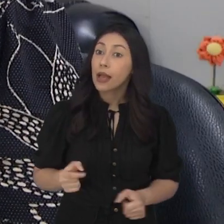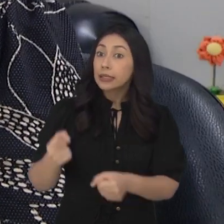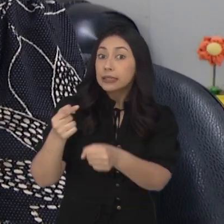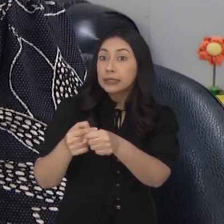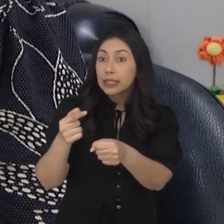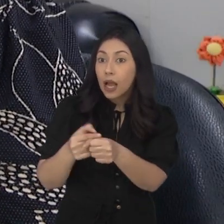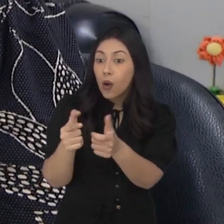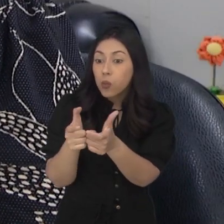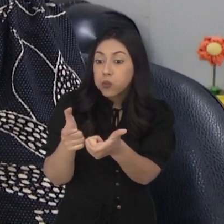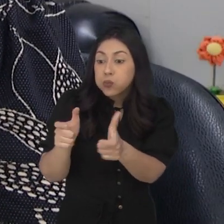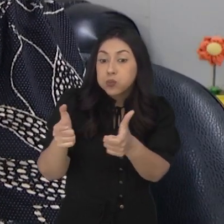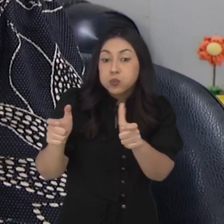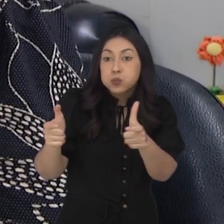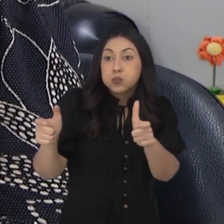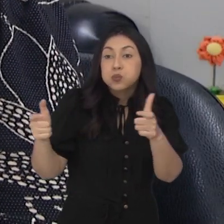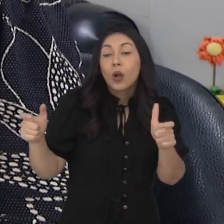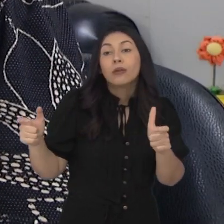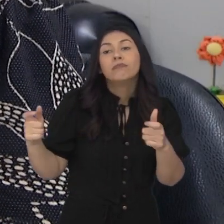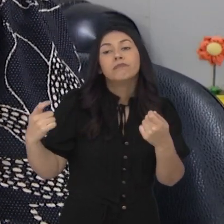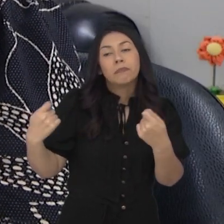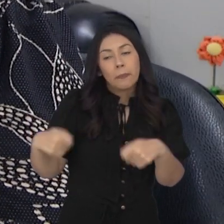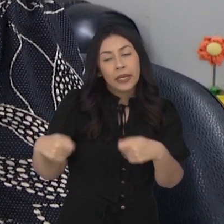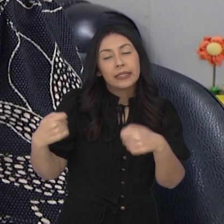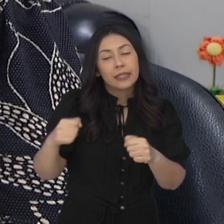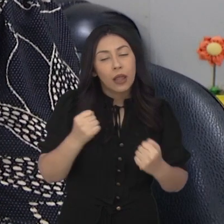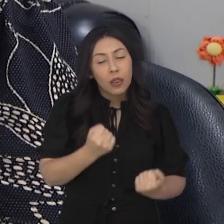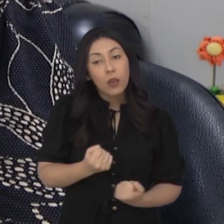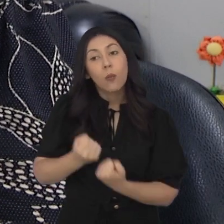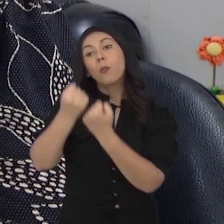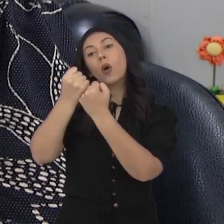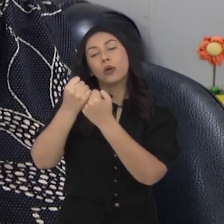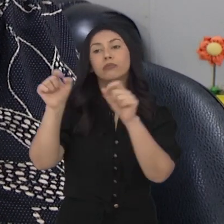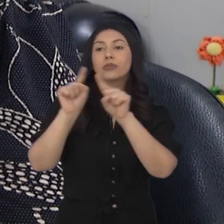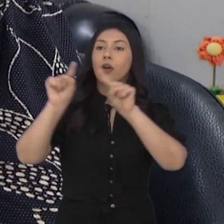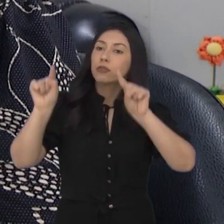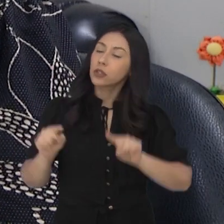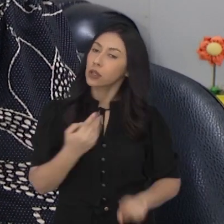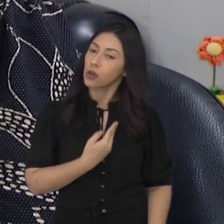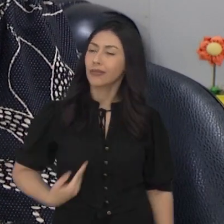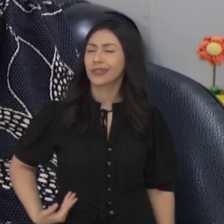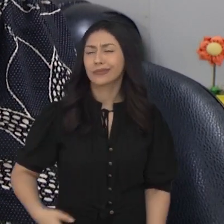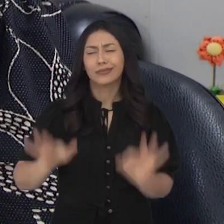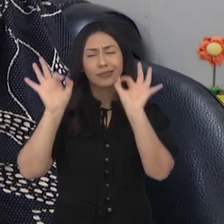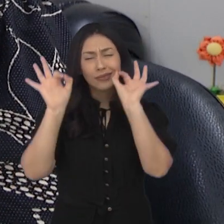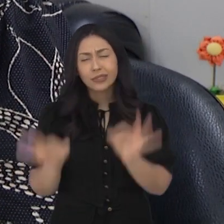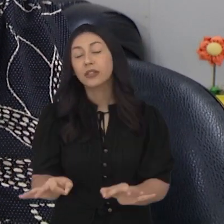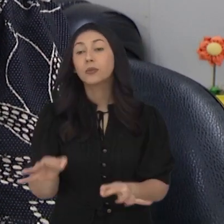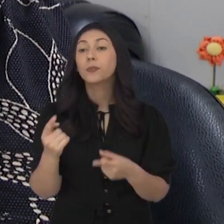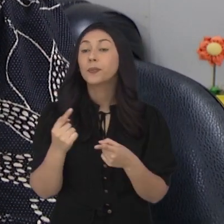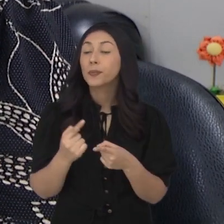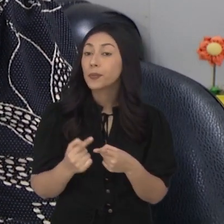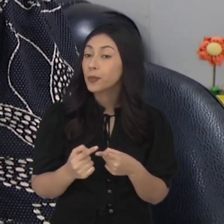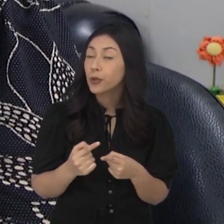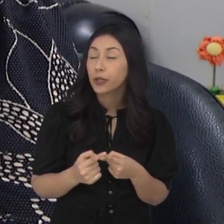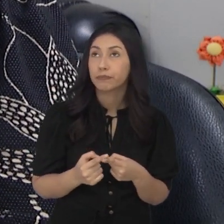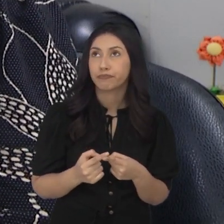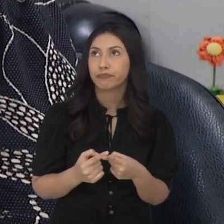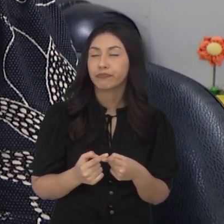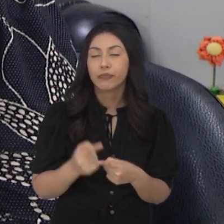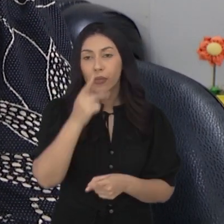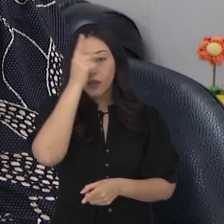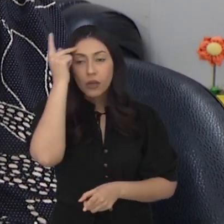crescimento da cidade depende prontamente dos funcionários públicos. Com certeza. Porque